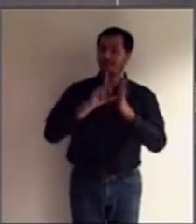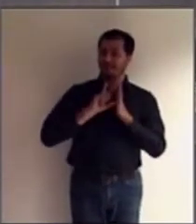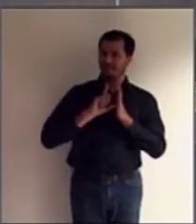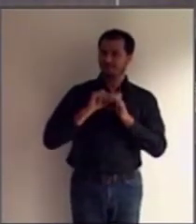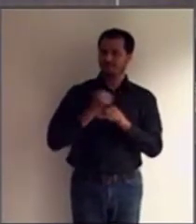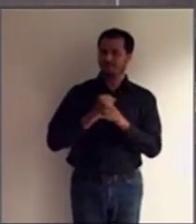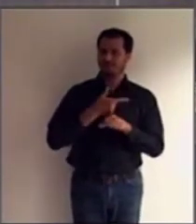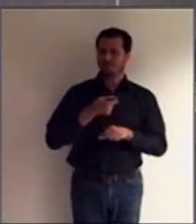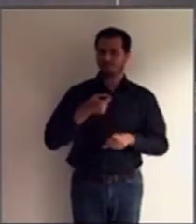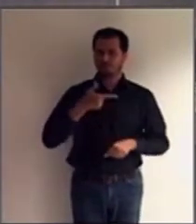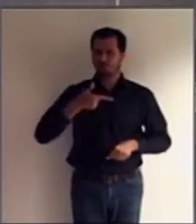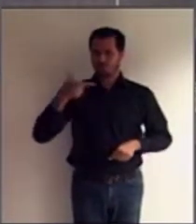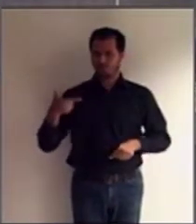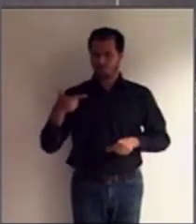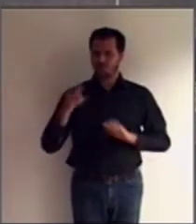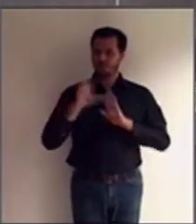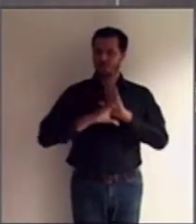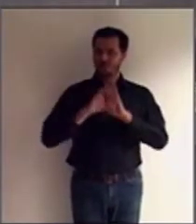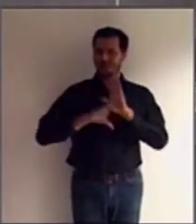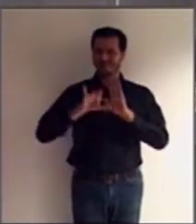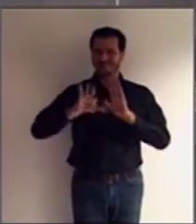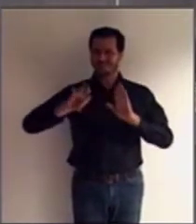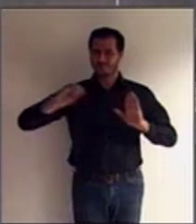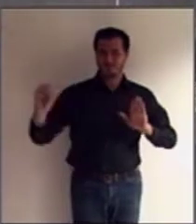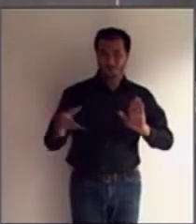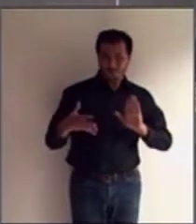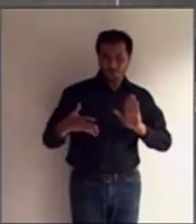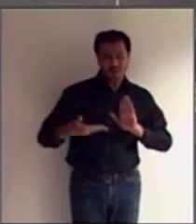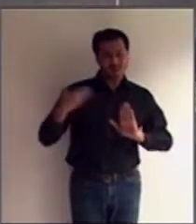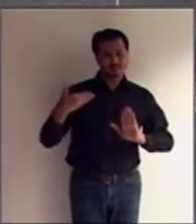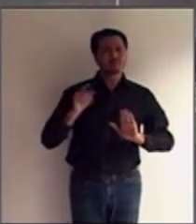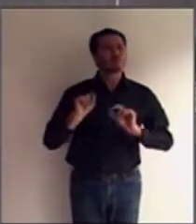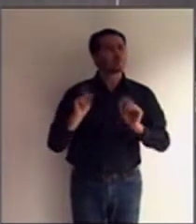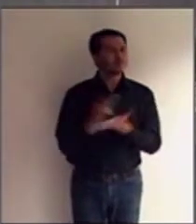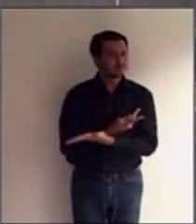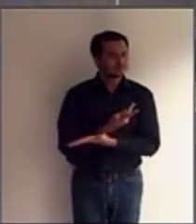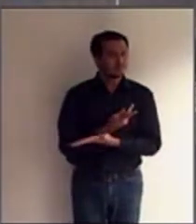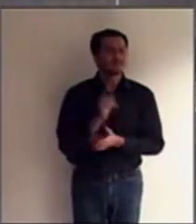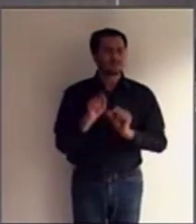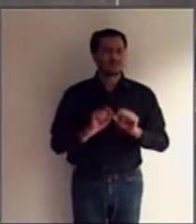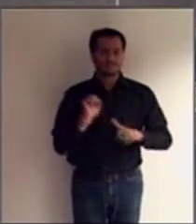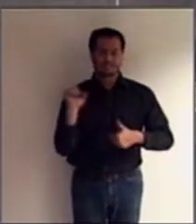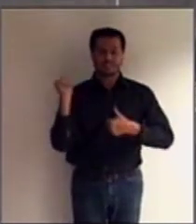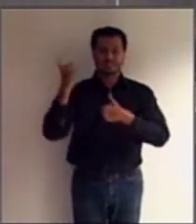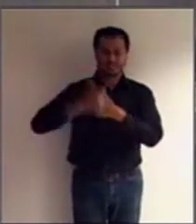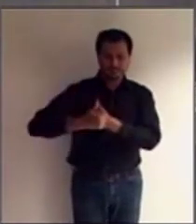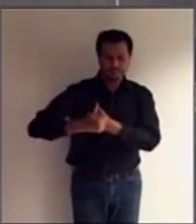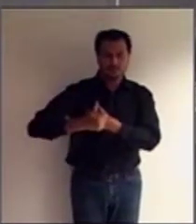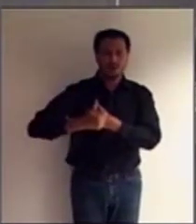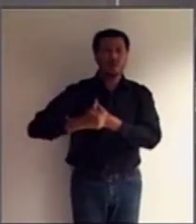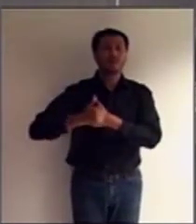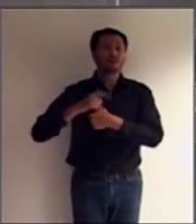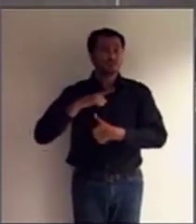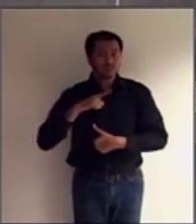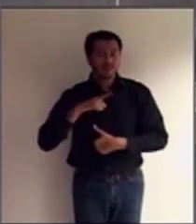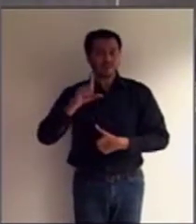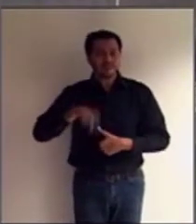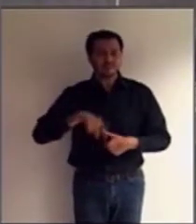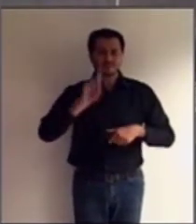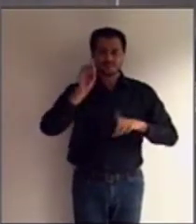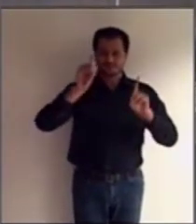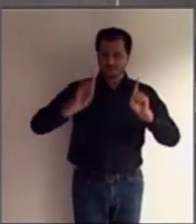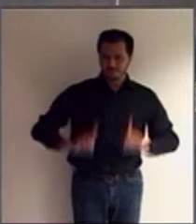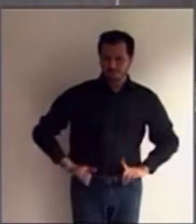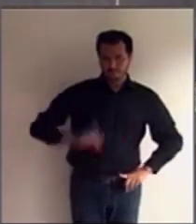interdição era no sentido de impedir que as pessoas com deficiência intelectual e as pessoas com deficiência mental